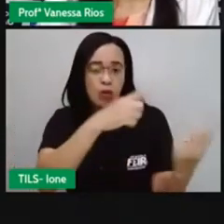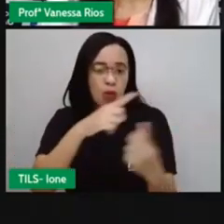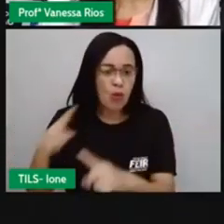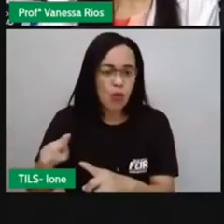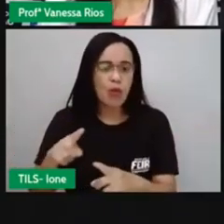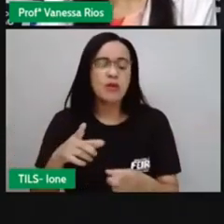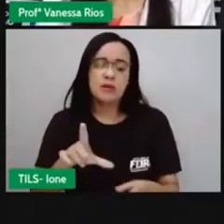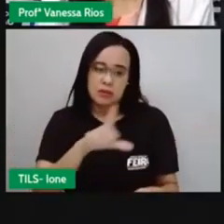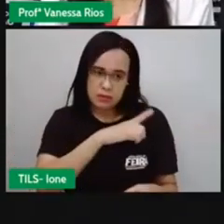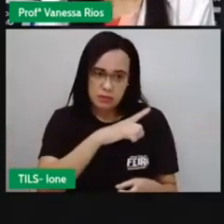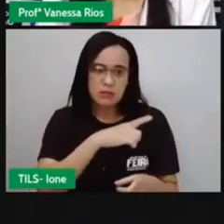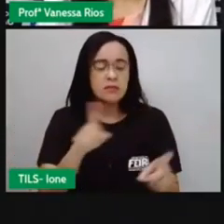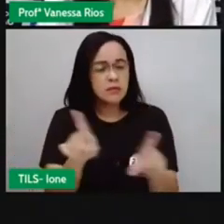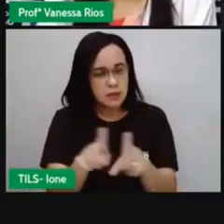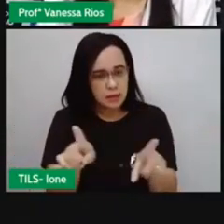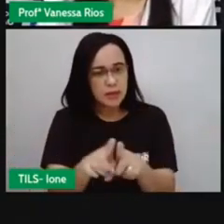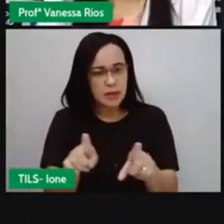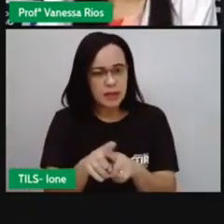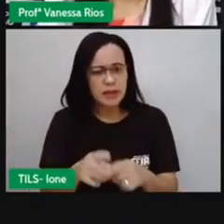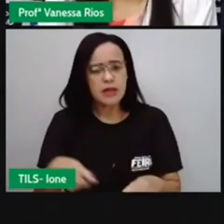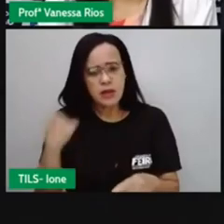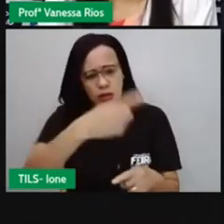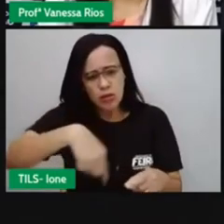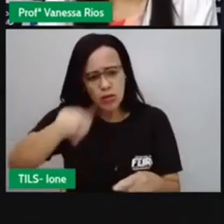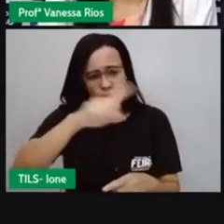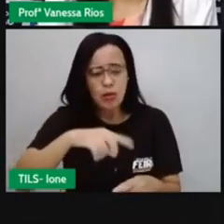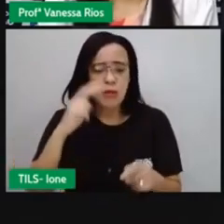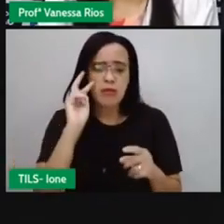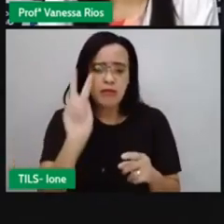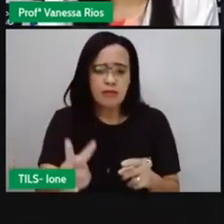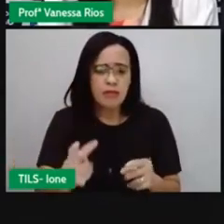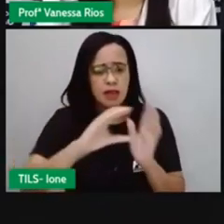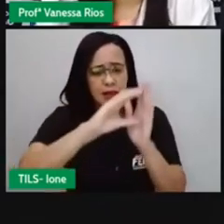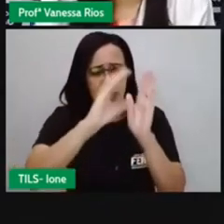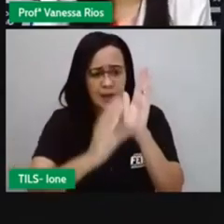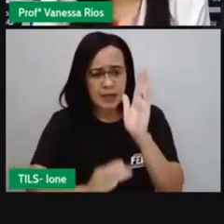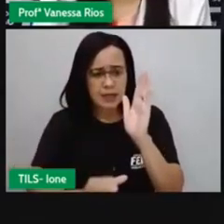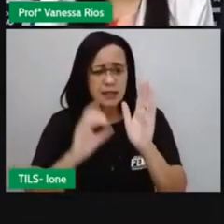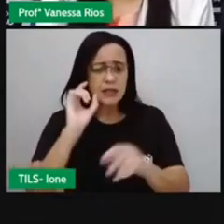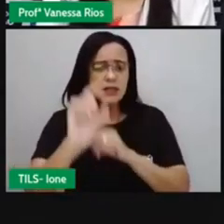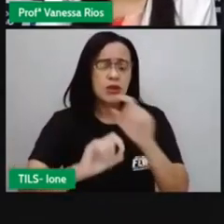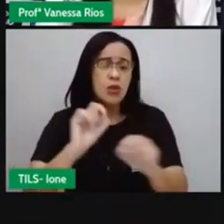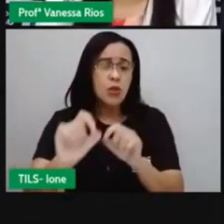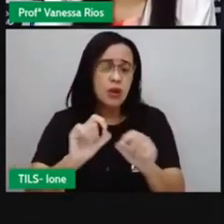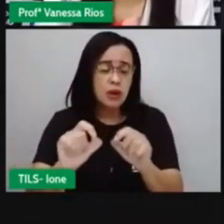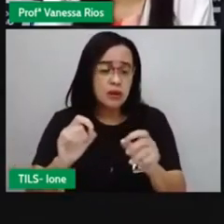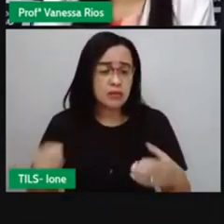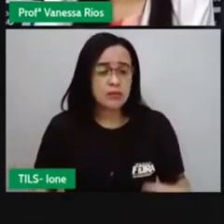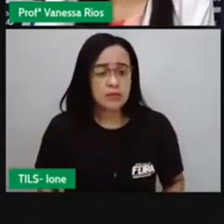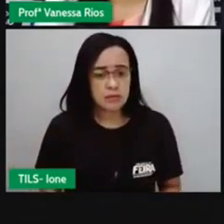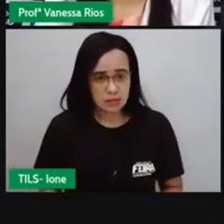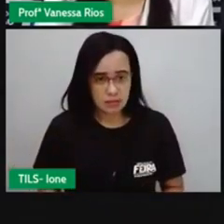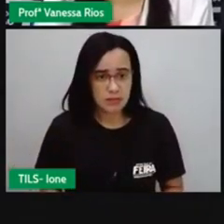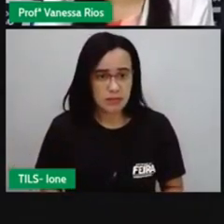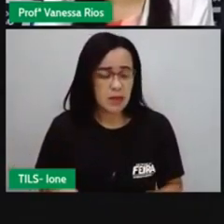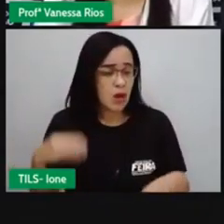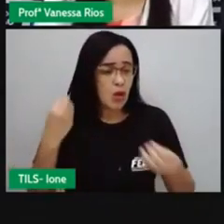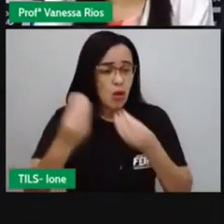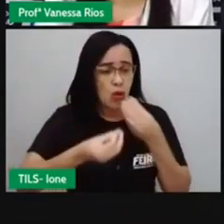E aí a gente pode observar as características do texto, né? Como é que o cartoon, ele é